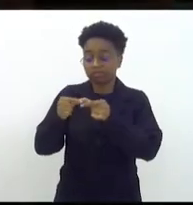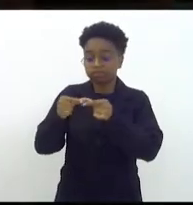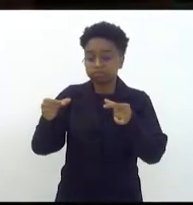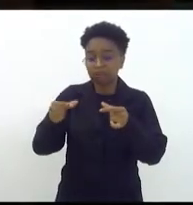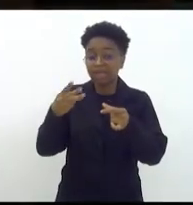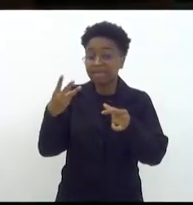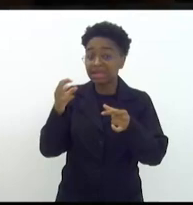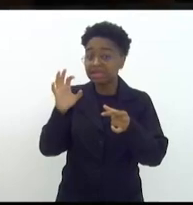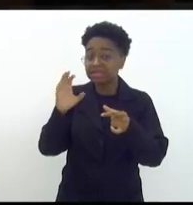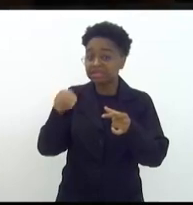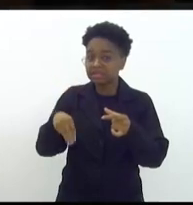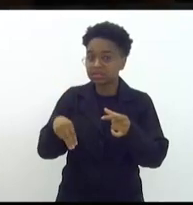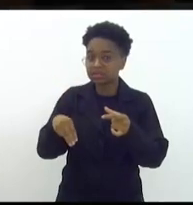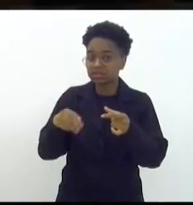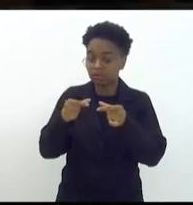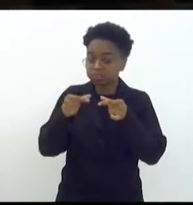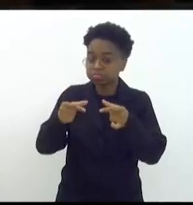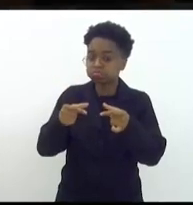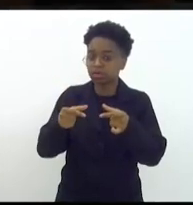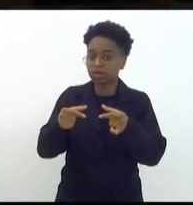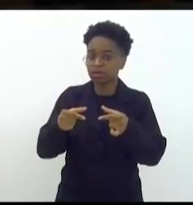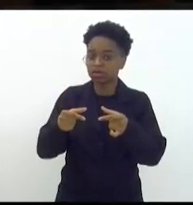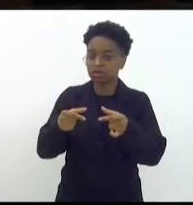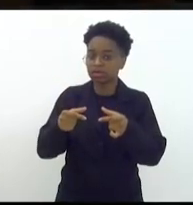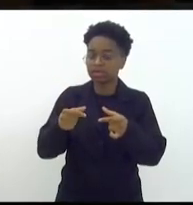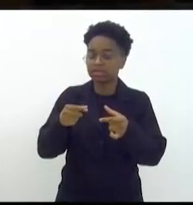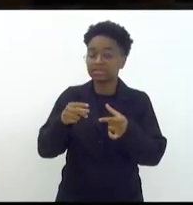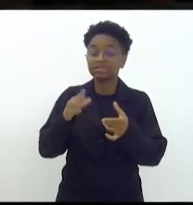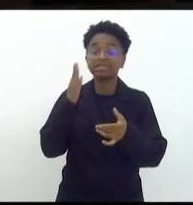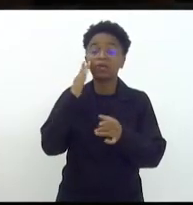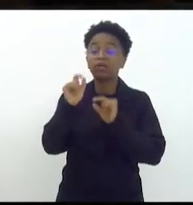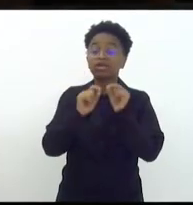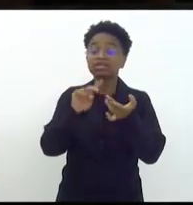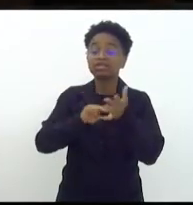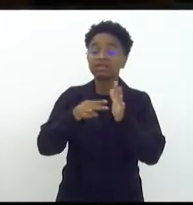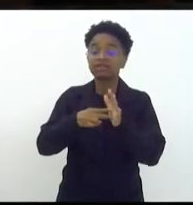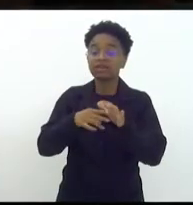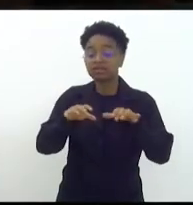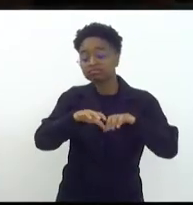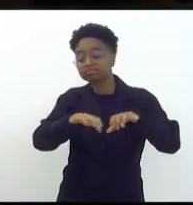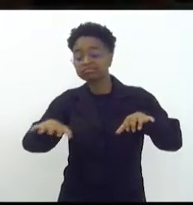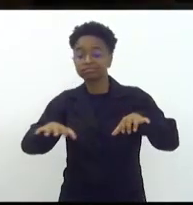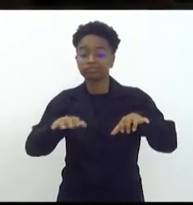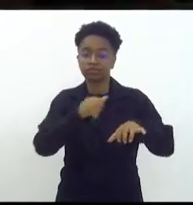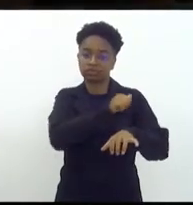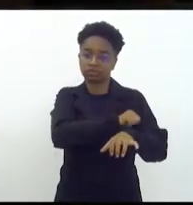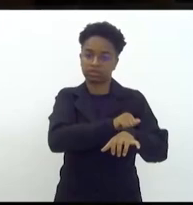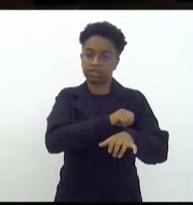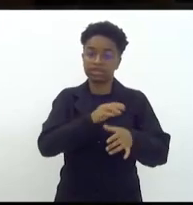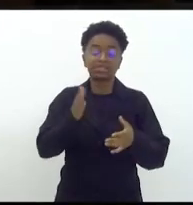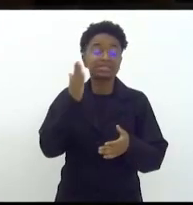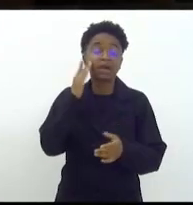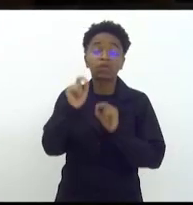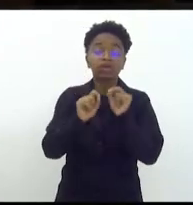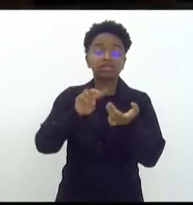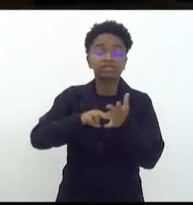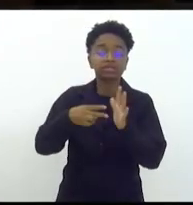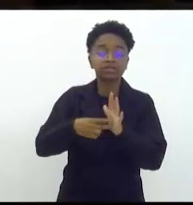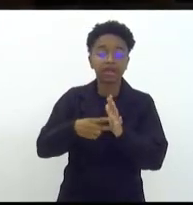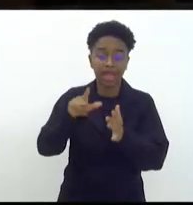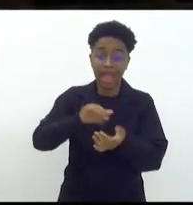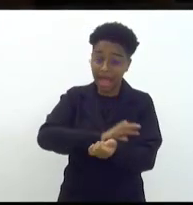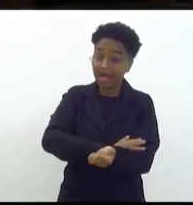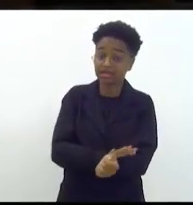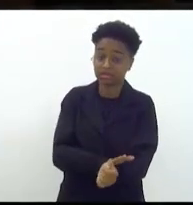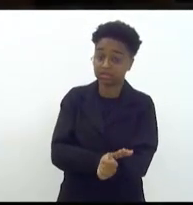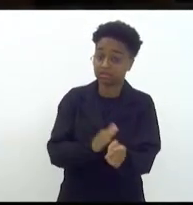espessura sabe qual é nome disso? apartheid carioca sabe qual é o nome disso? racismo apartheid